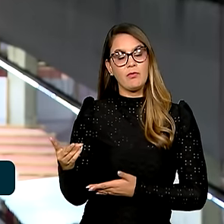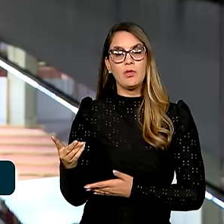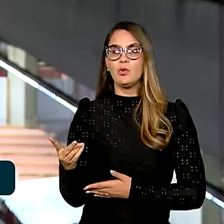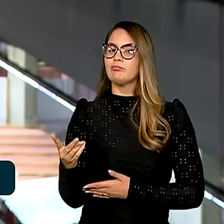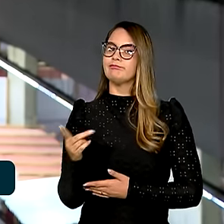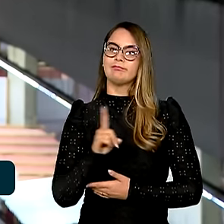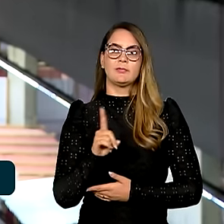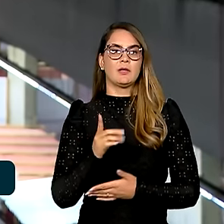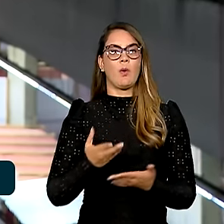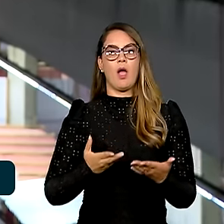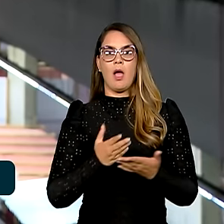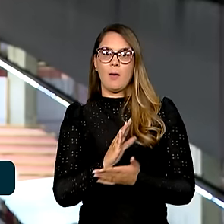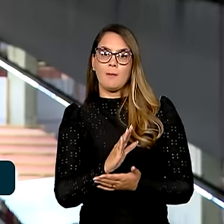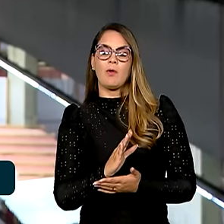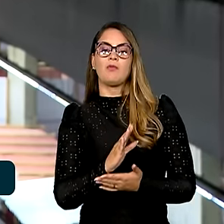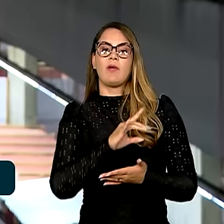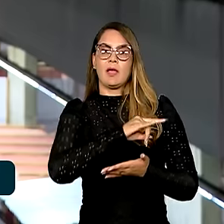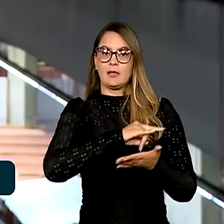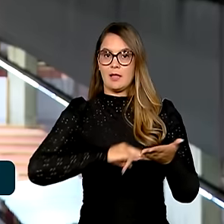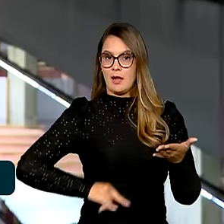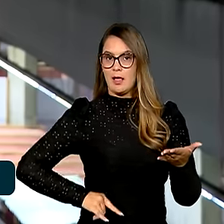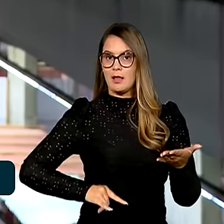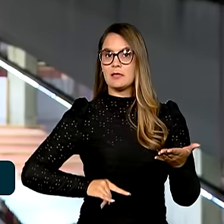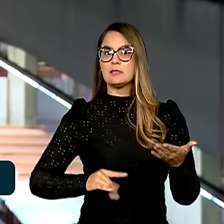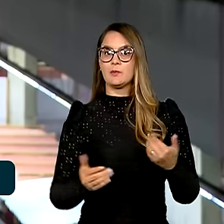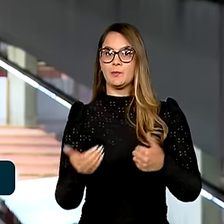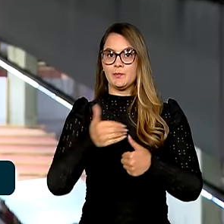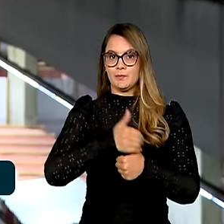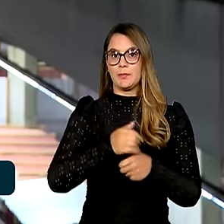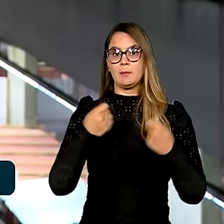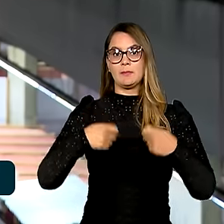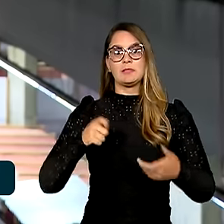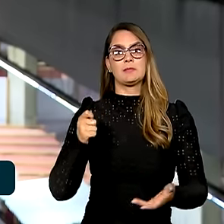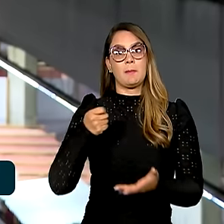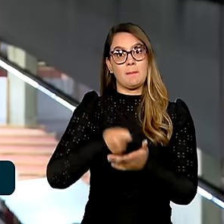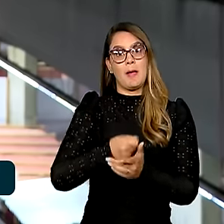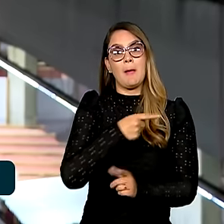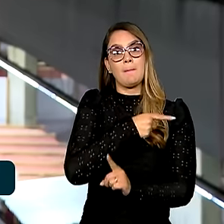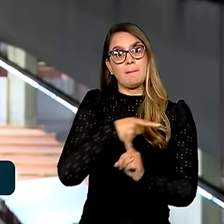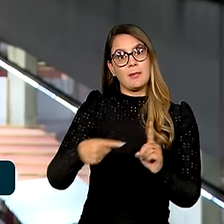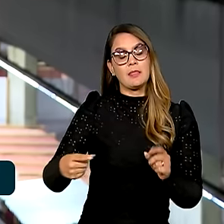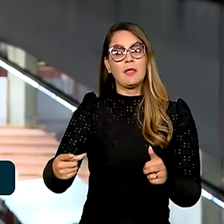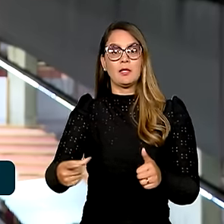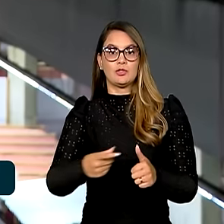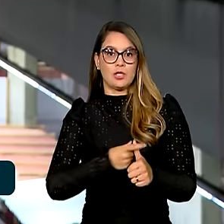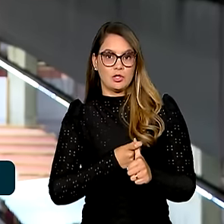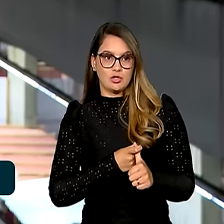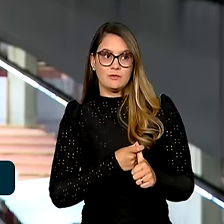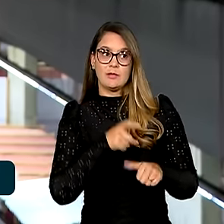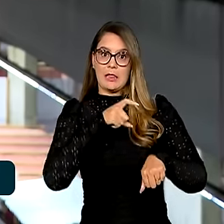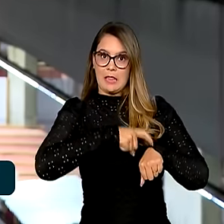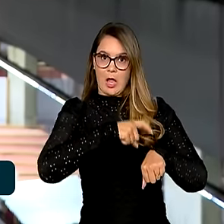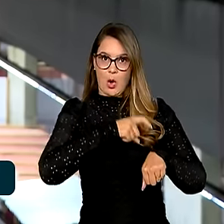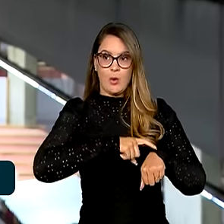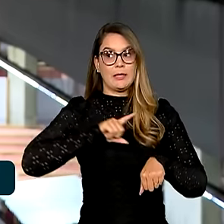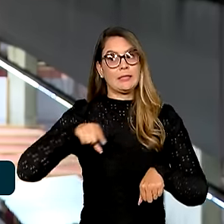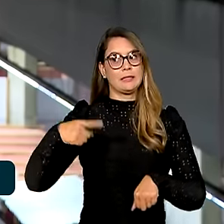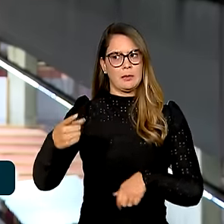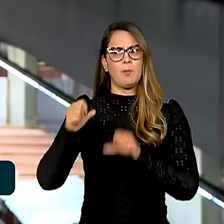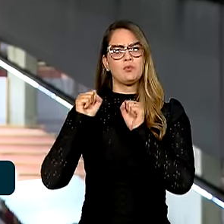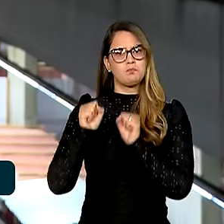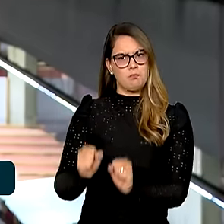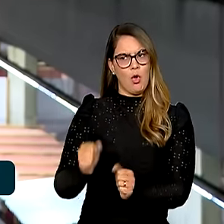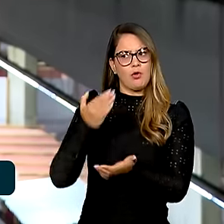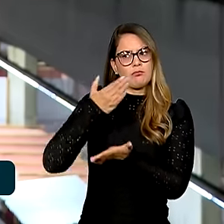não homologuem a declaração de compensação. É necessário pagar a metade da dívida como entrada e o restante pode